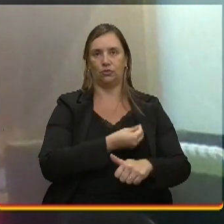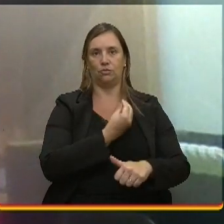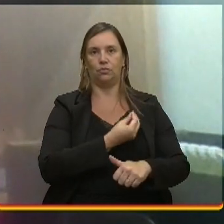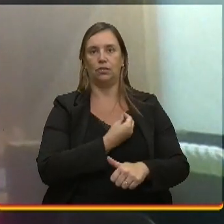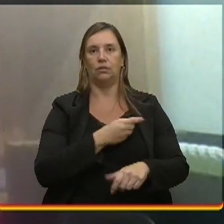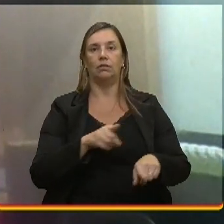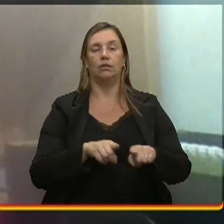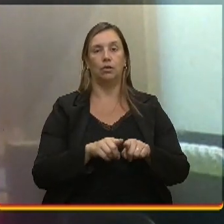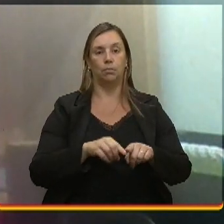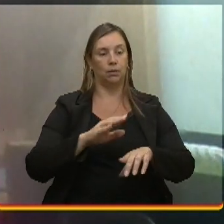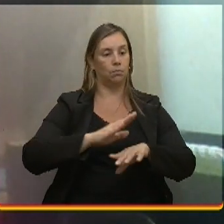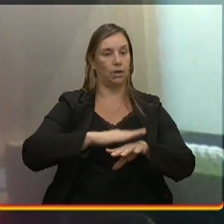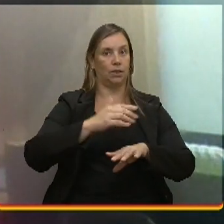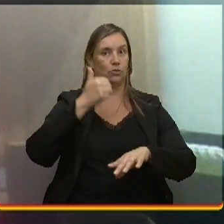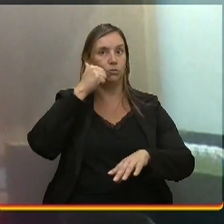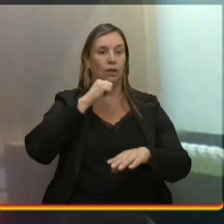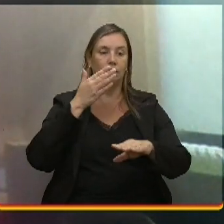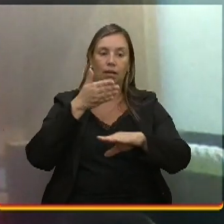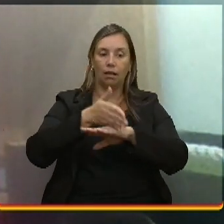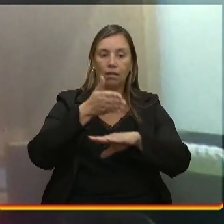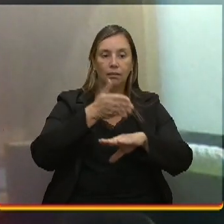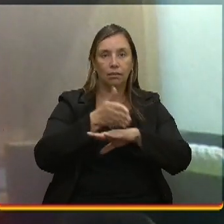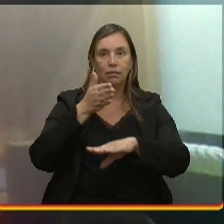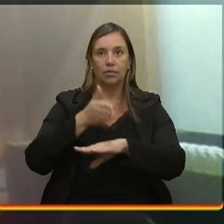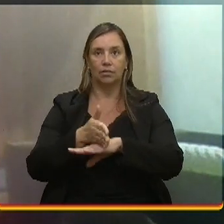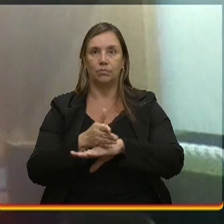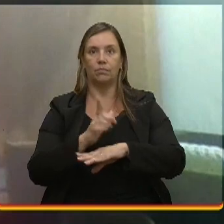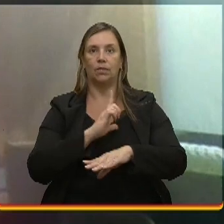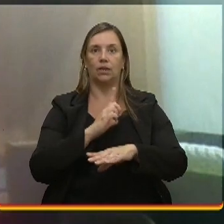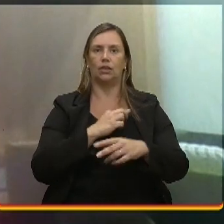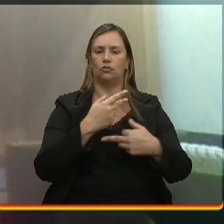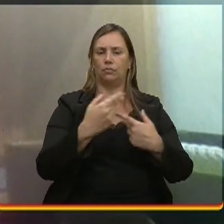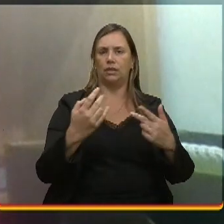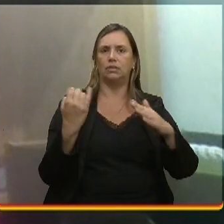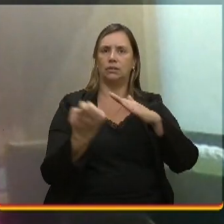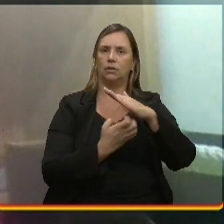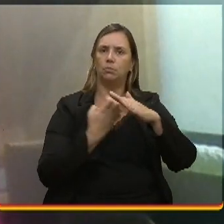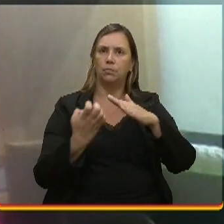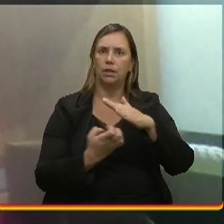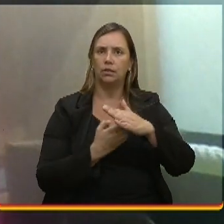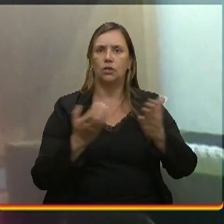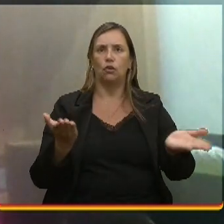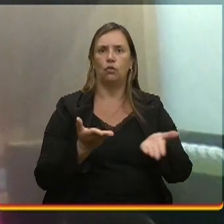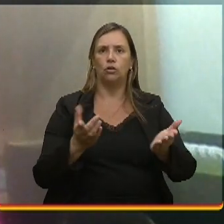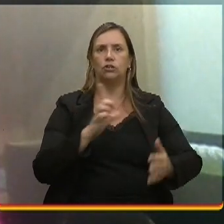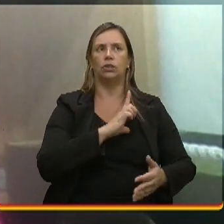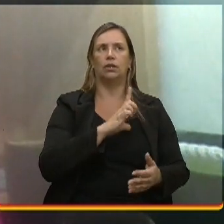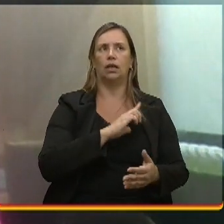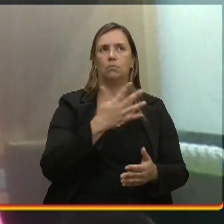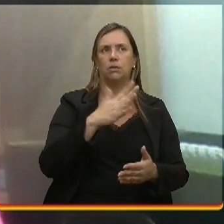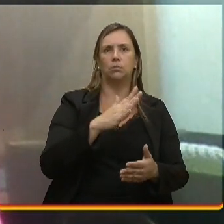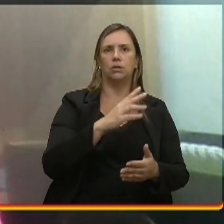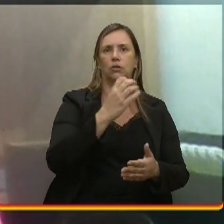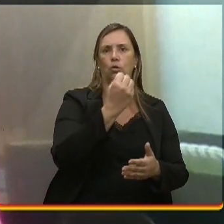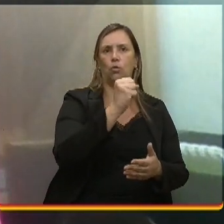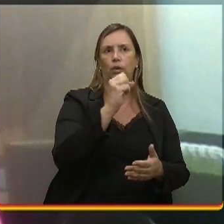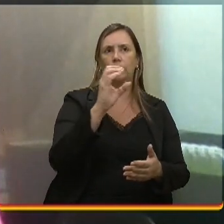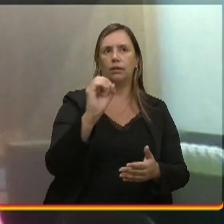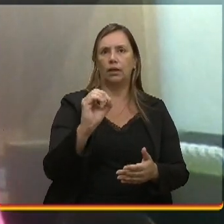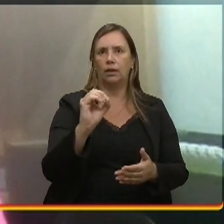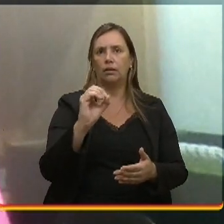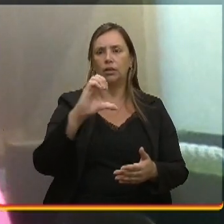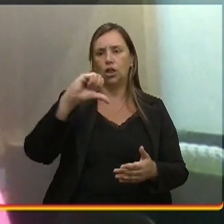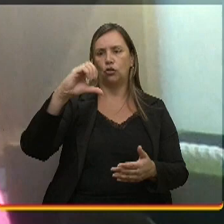entram e hoje as empresas que estão trabalhando conosco, diferente do que foi outros resultados, hoje a gente tem de 80% a 90%